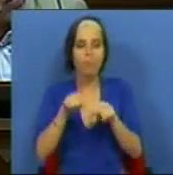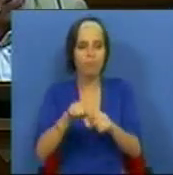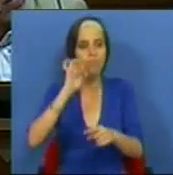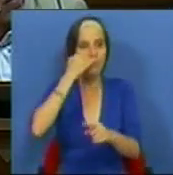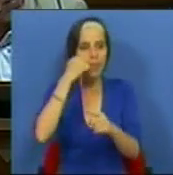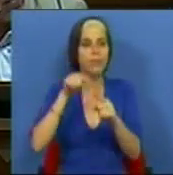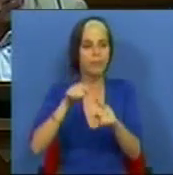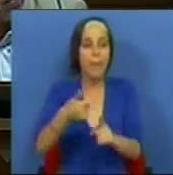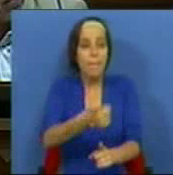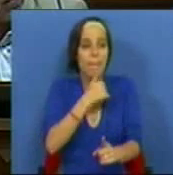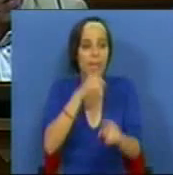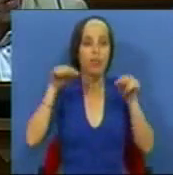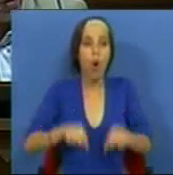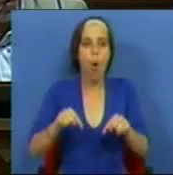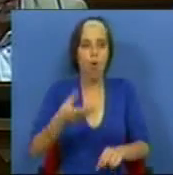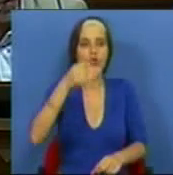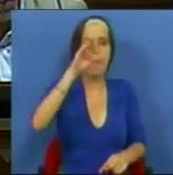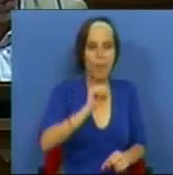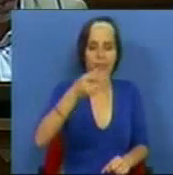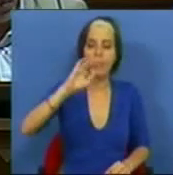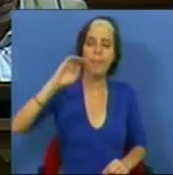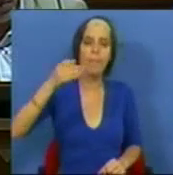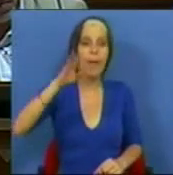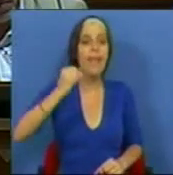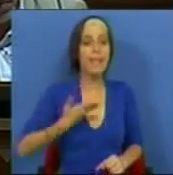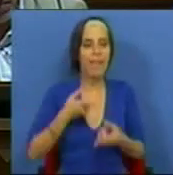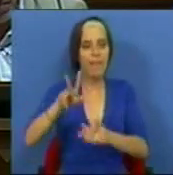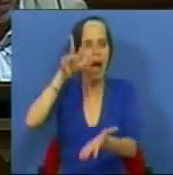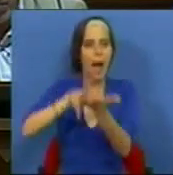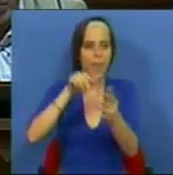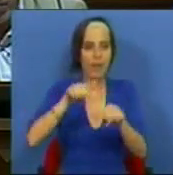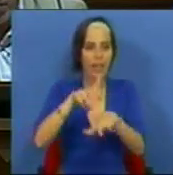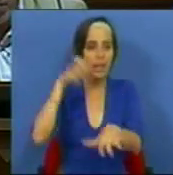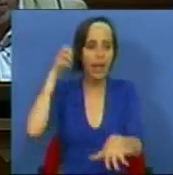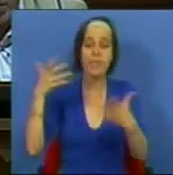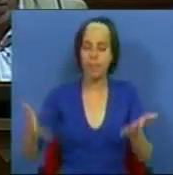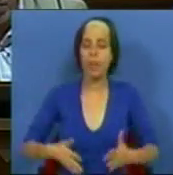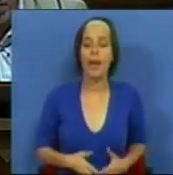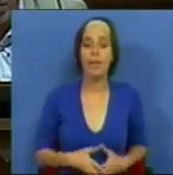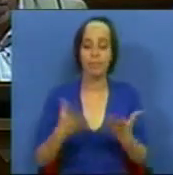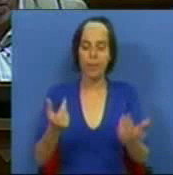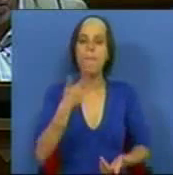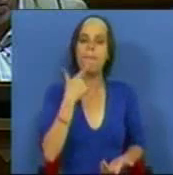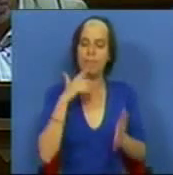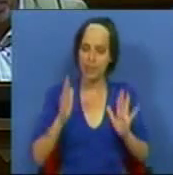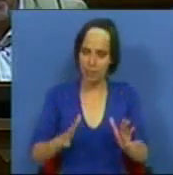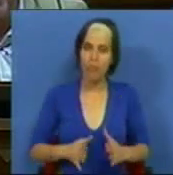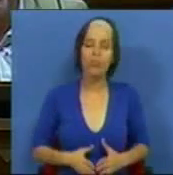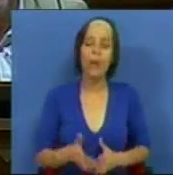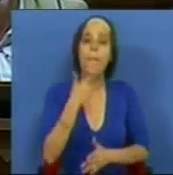atacados pelas medidas que hoje o PS e o PSD irão aprovar nesta Assembleia. Percebemos